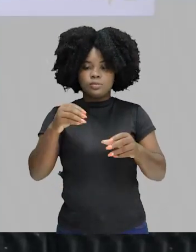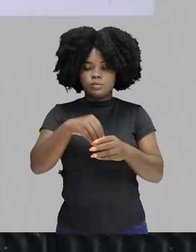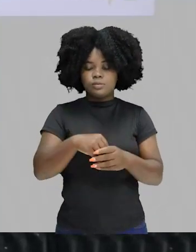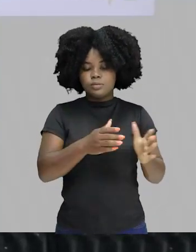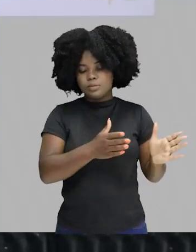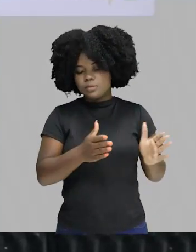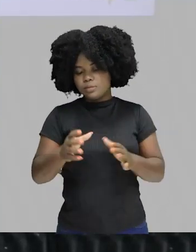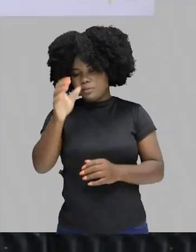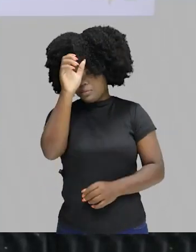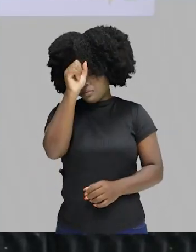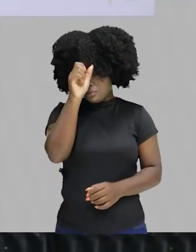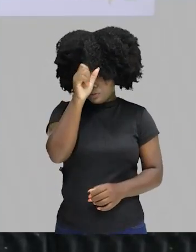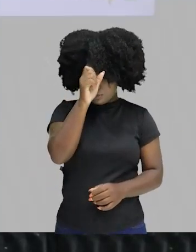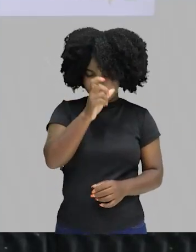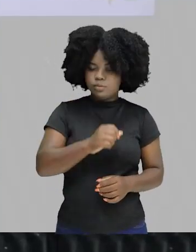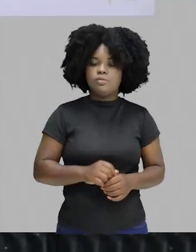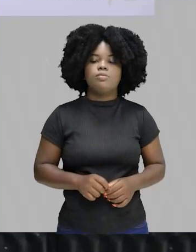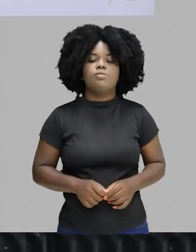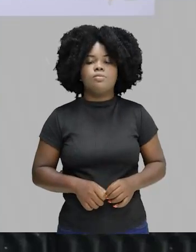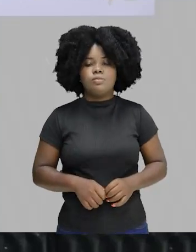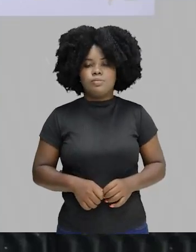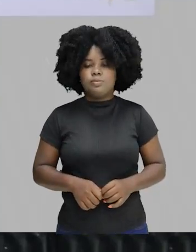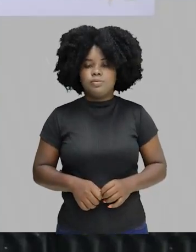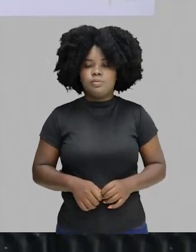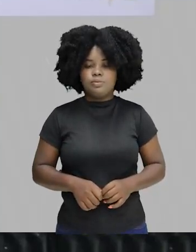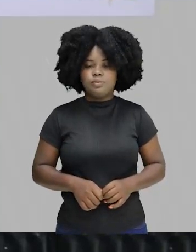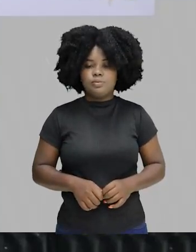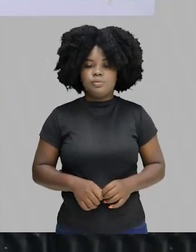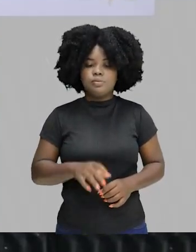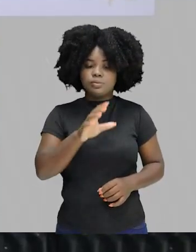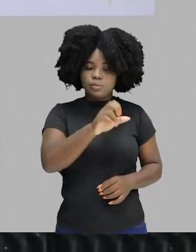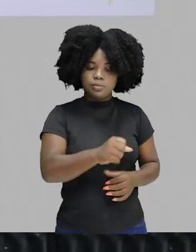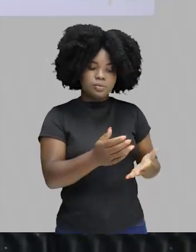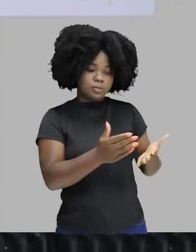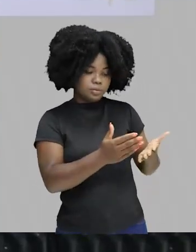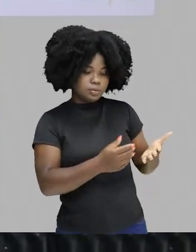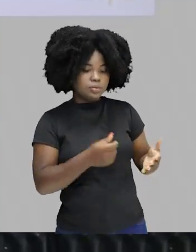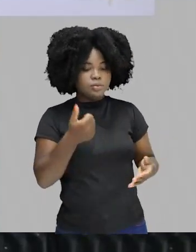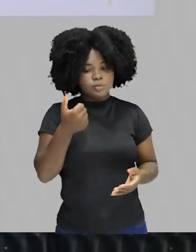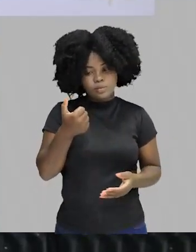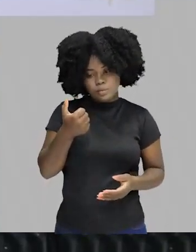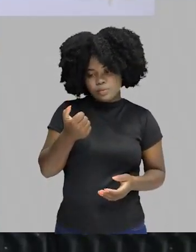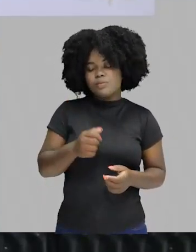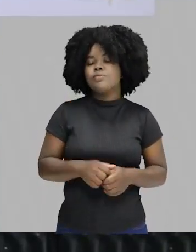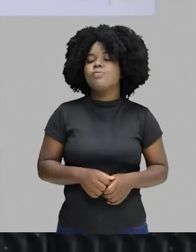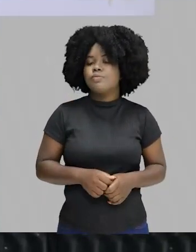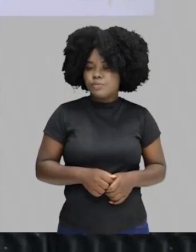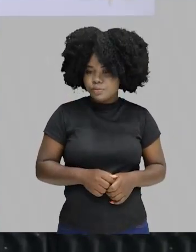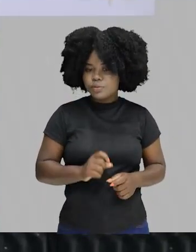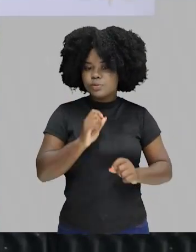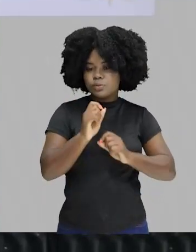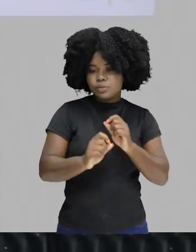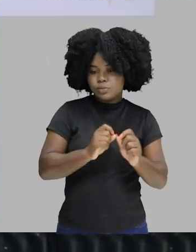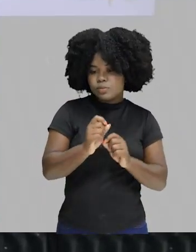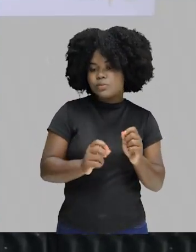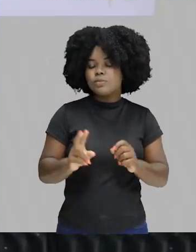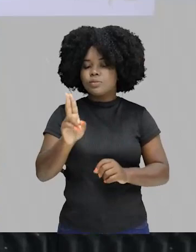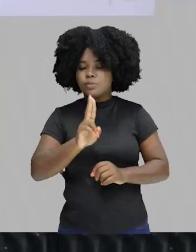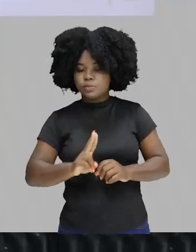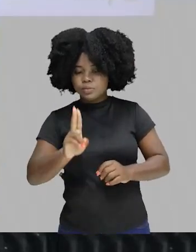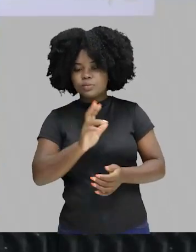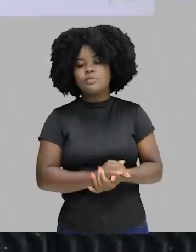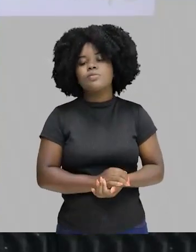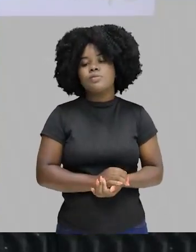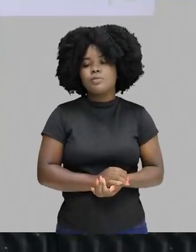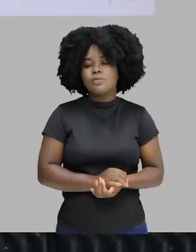nosso processo de aprendizagem. Então, pega o caderno, pega caneta, lápis, borracha, que você for usar, para evitar